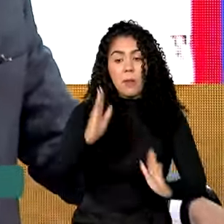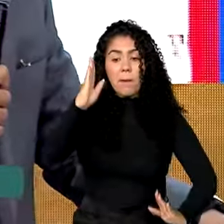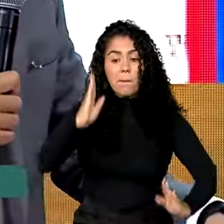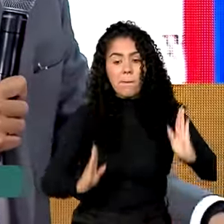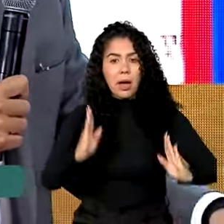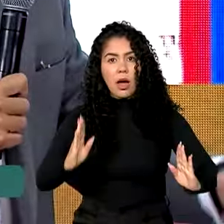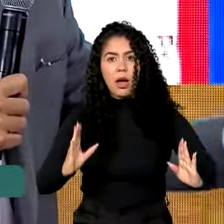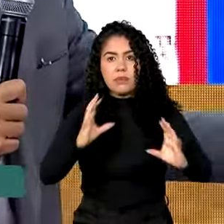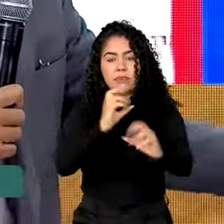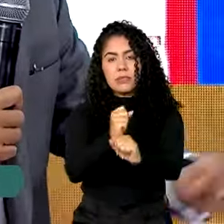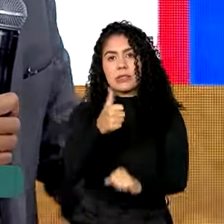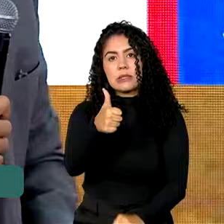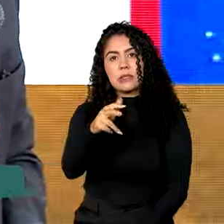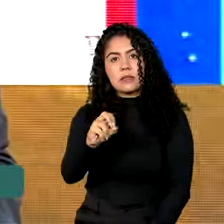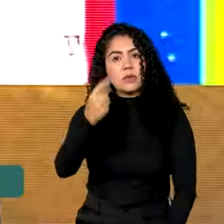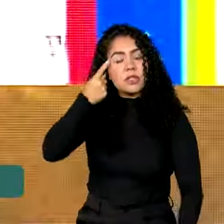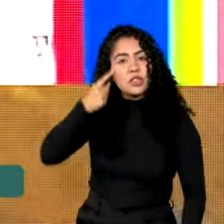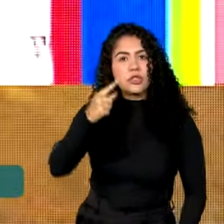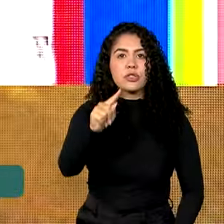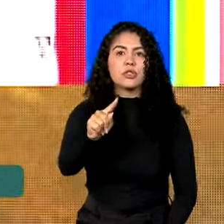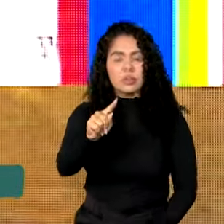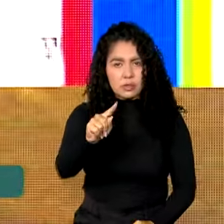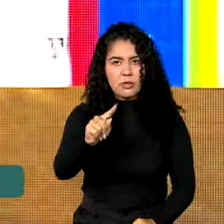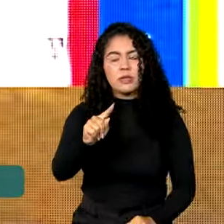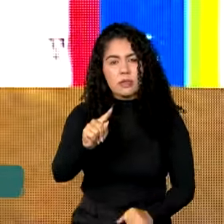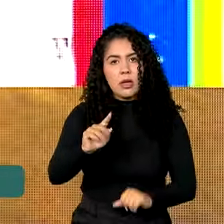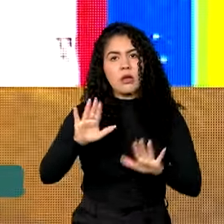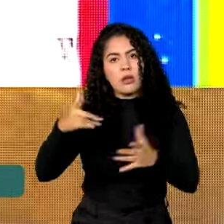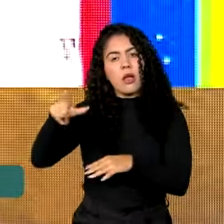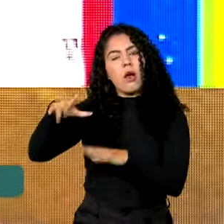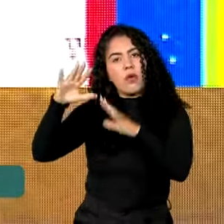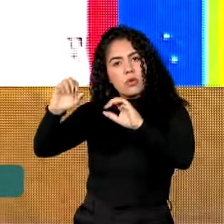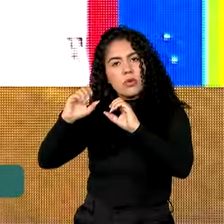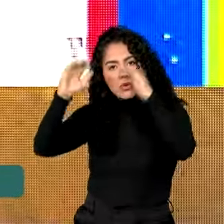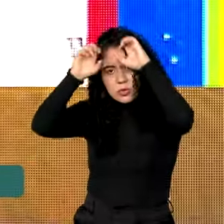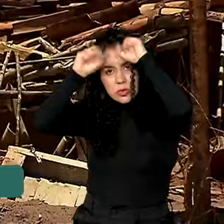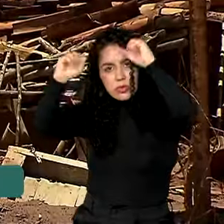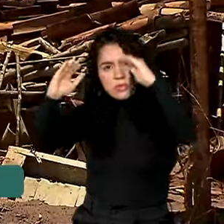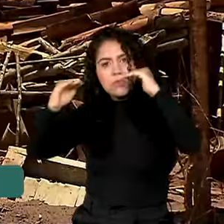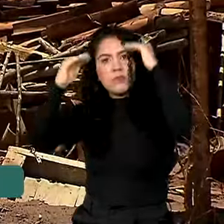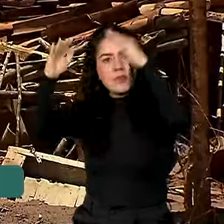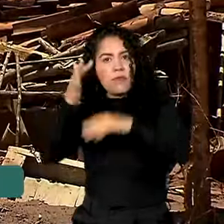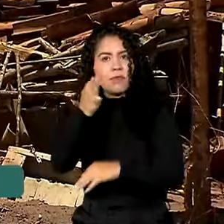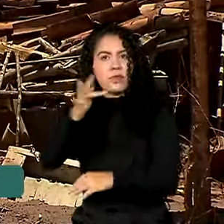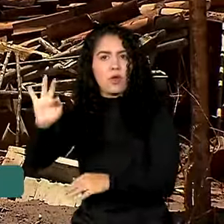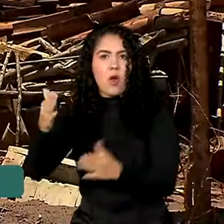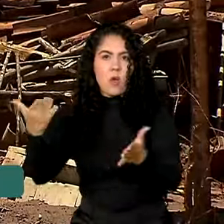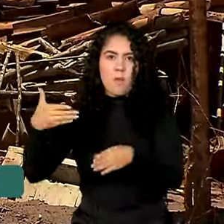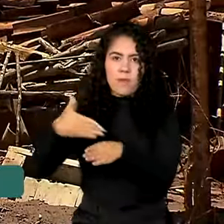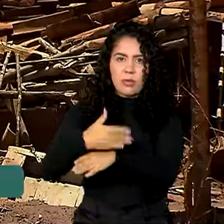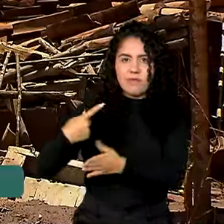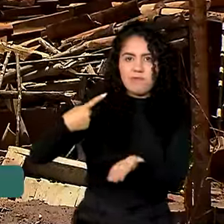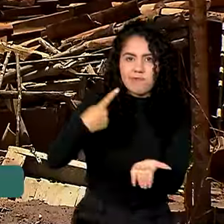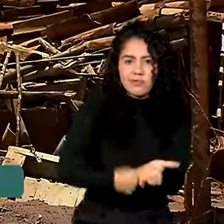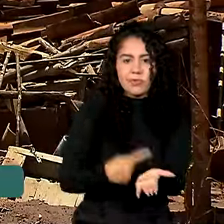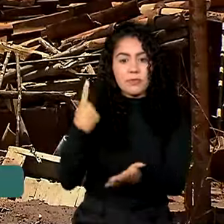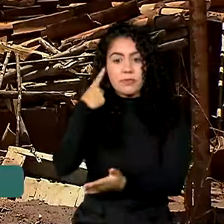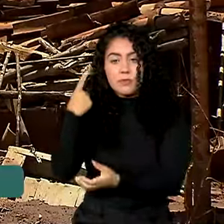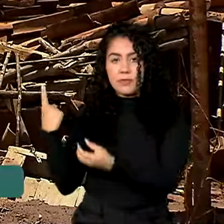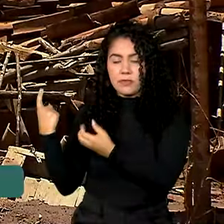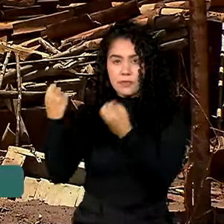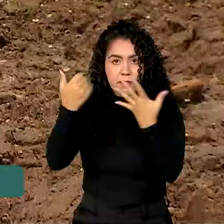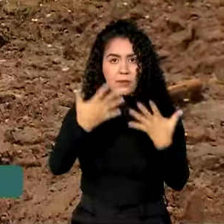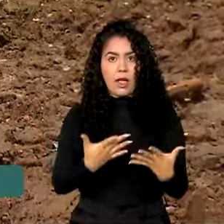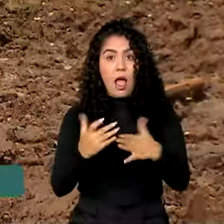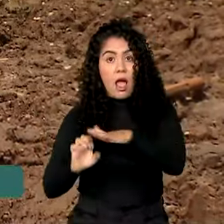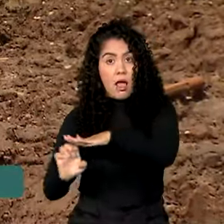a partir da homologação pelo Supremo Tribunal Federal do acordo que nós assinaremos hoje. As empresas responsáveis pela mineradora